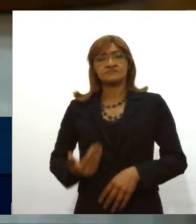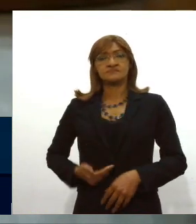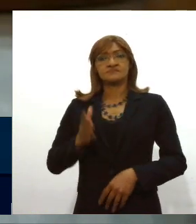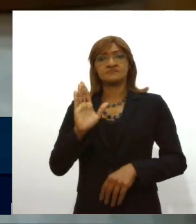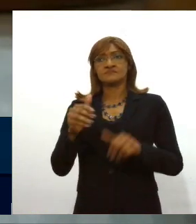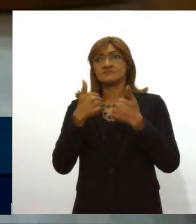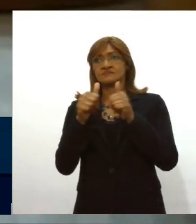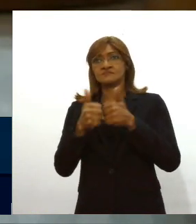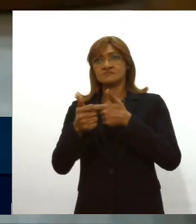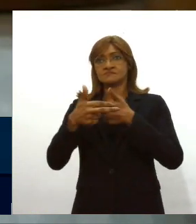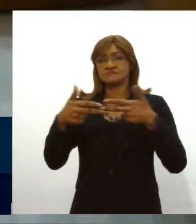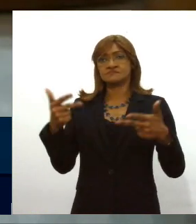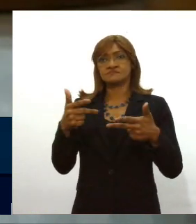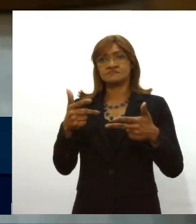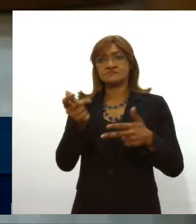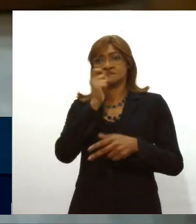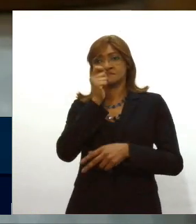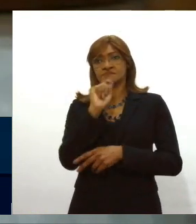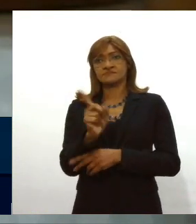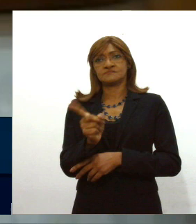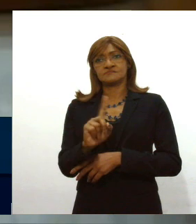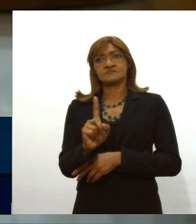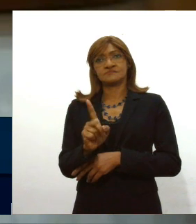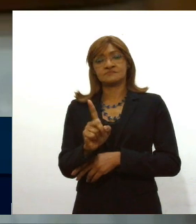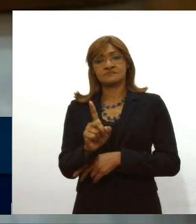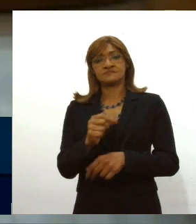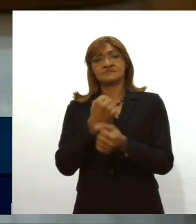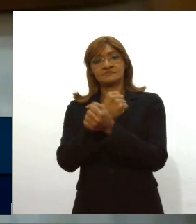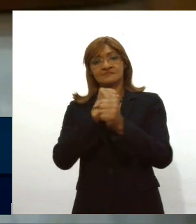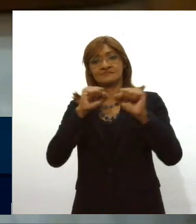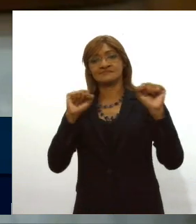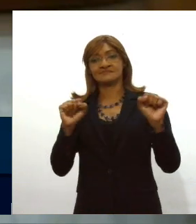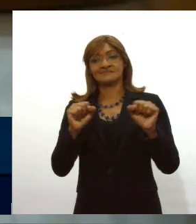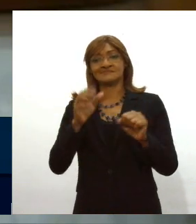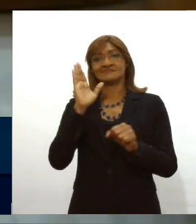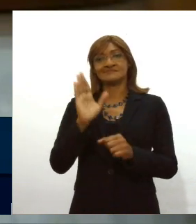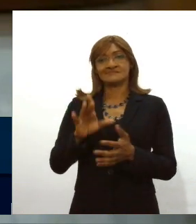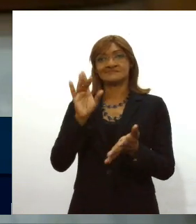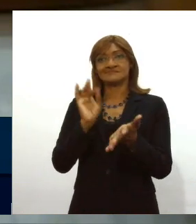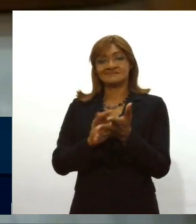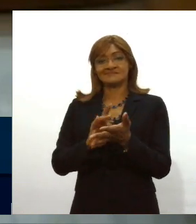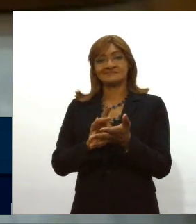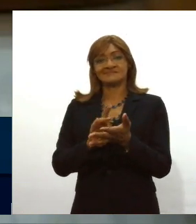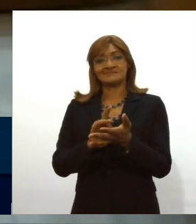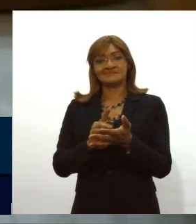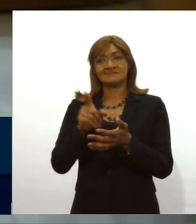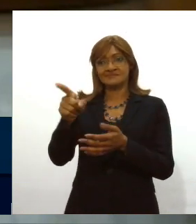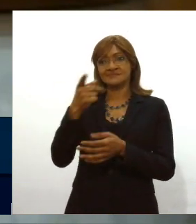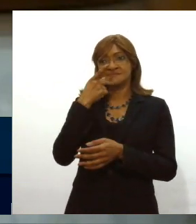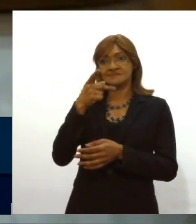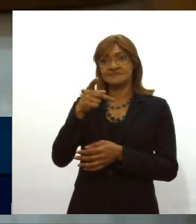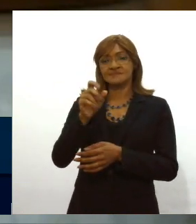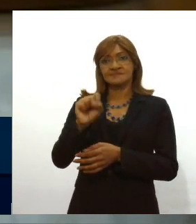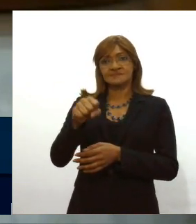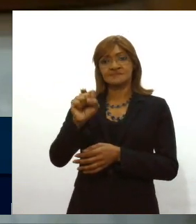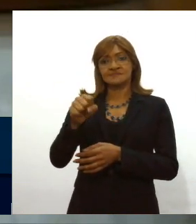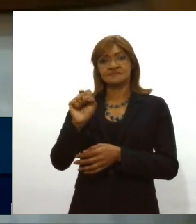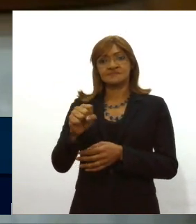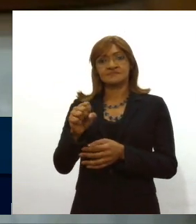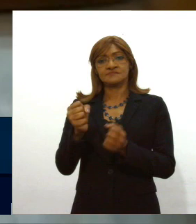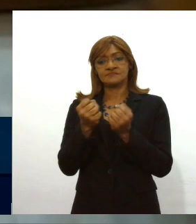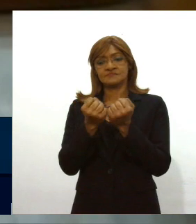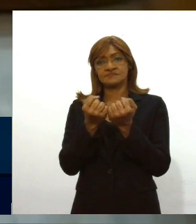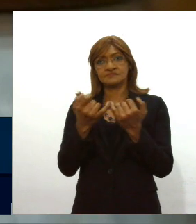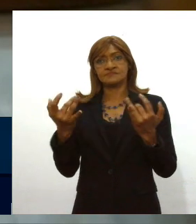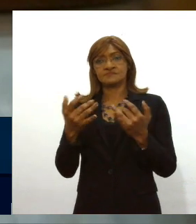transporte, e não de drogas, não de maconha. É um absurdo, e vossa excelência falou muito bem, o canabidiol é sim uma substância